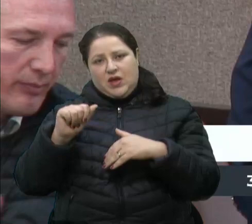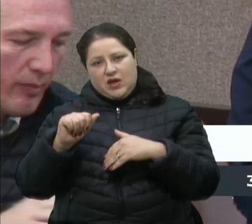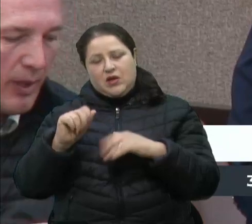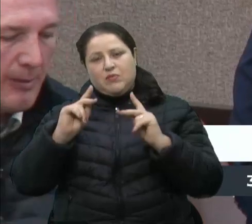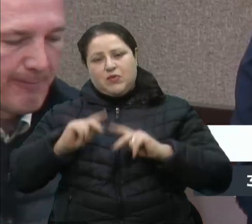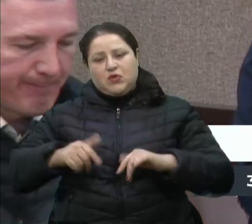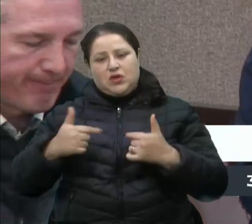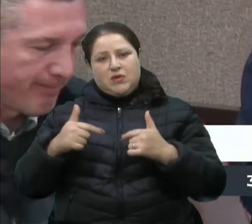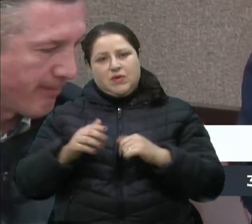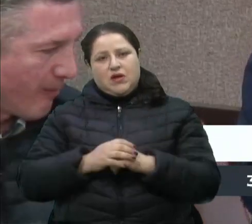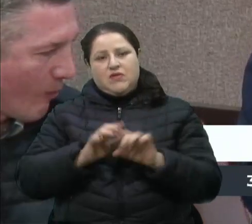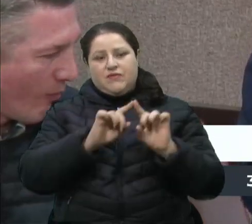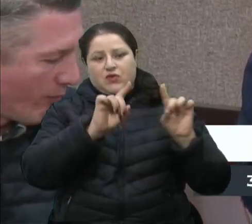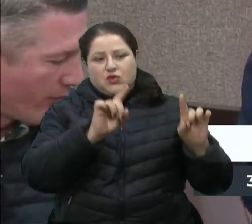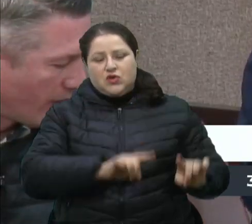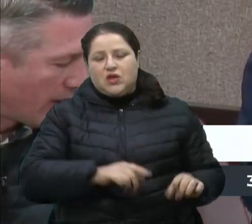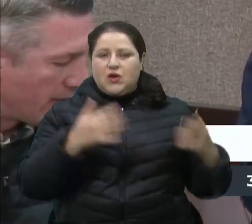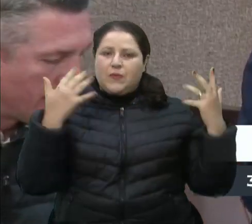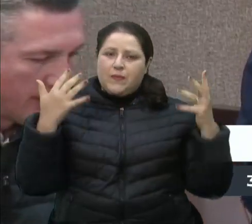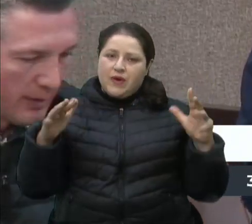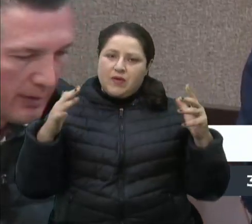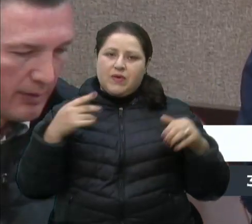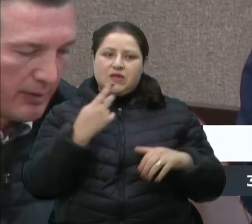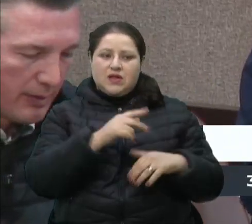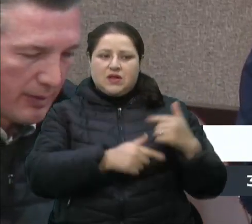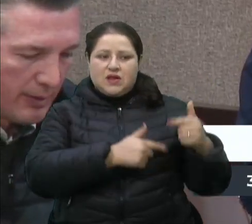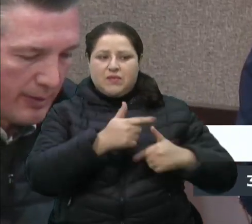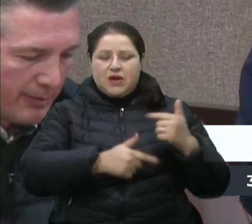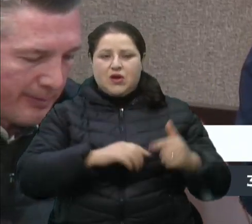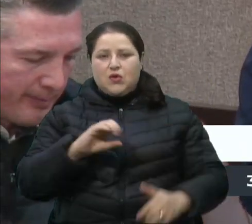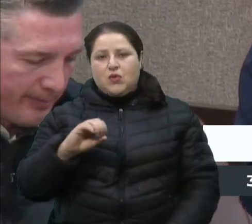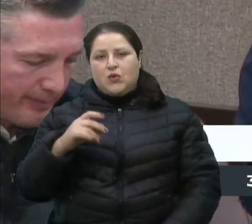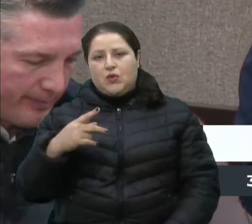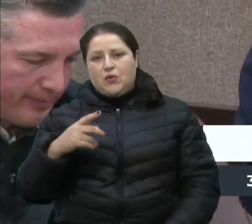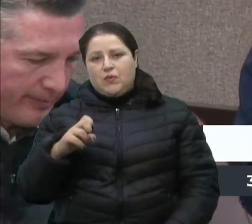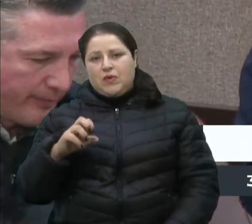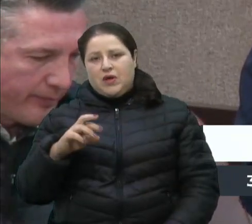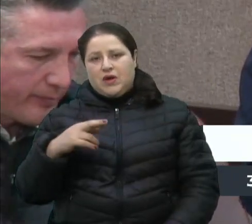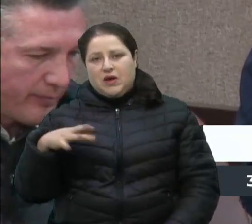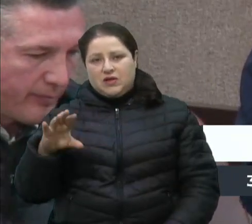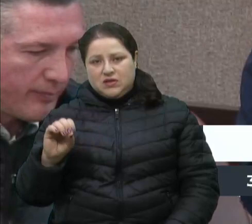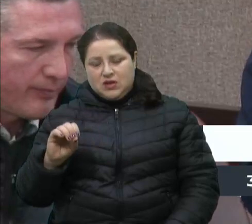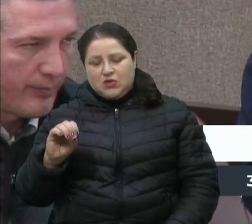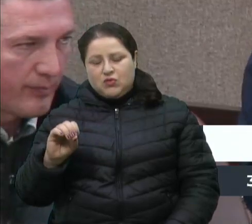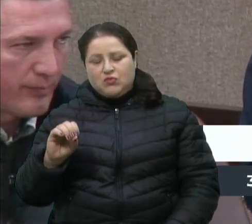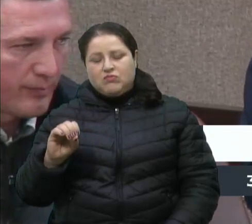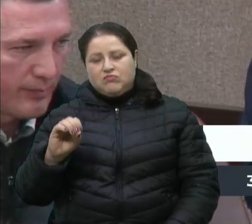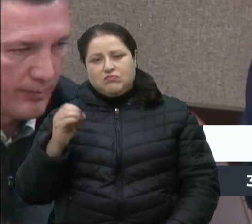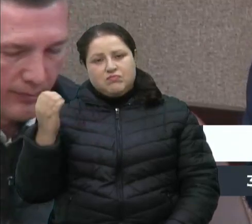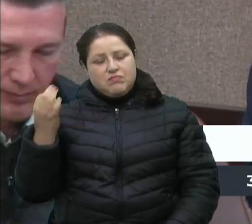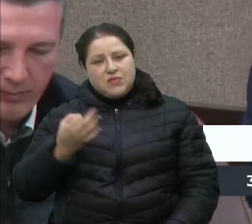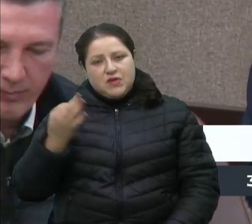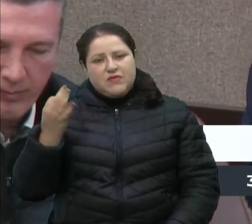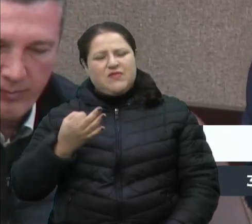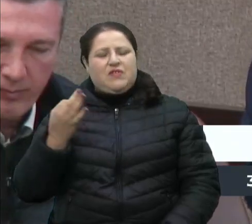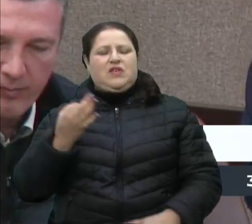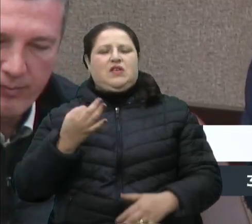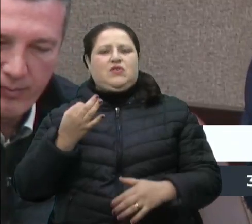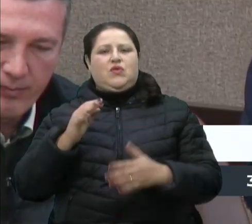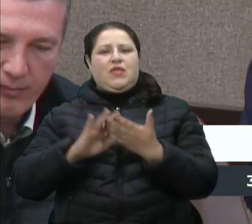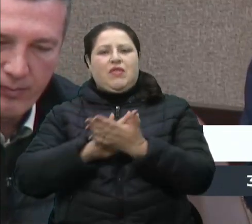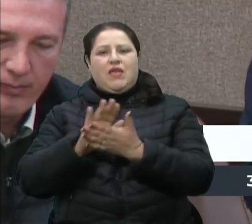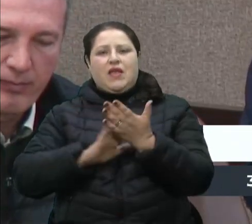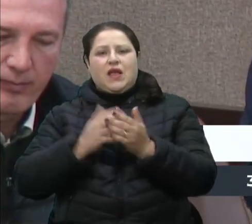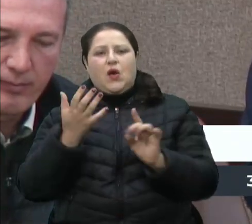Codeca estão de parabéns. A operação, o trabalho que é feito, não há nada contra, muito pelo contrário. Um